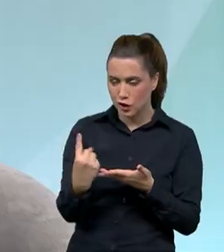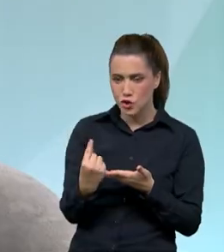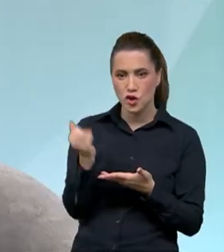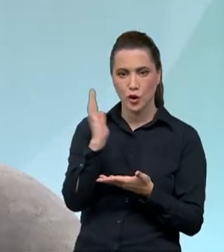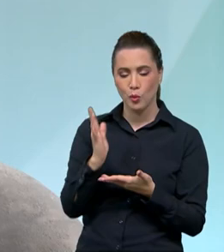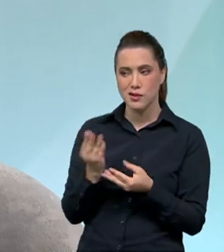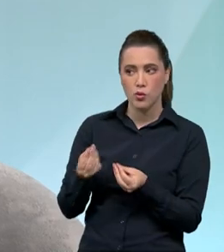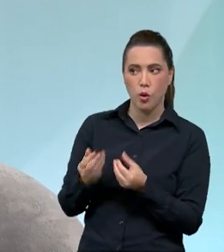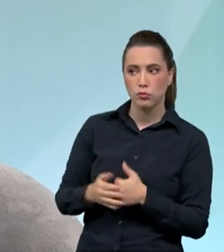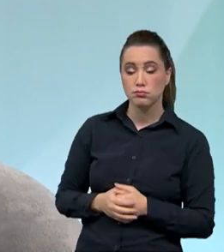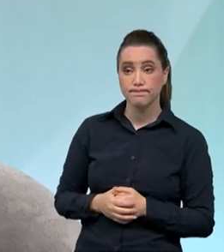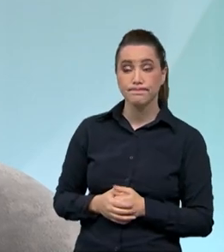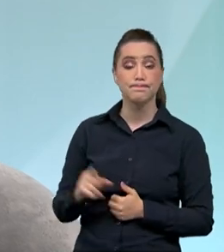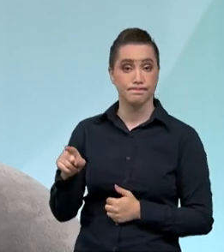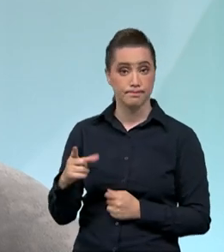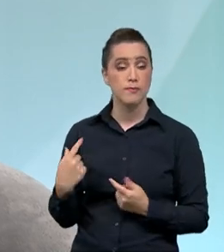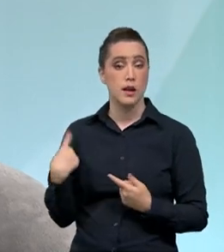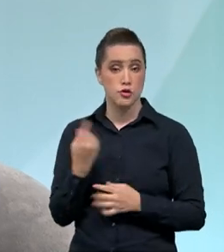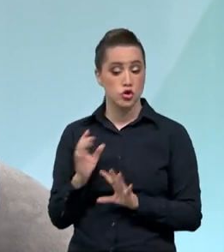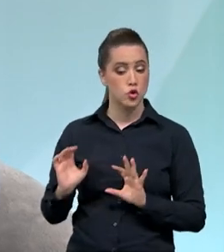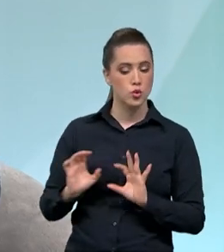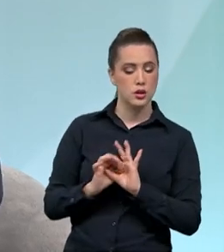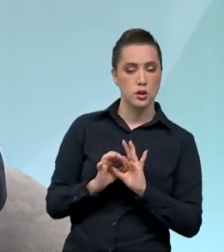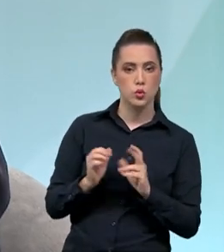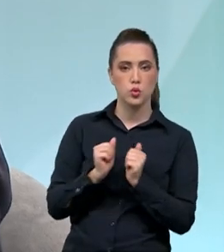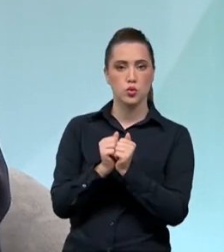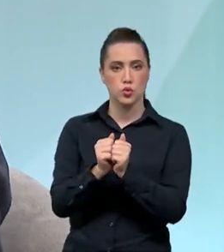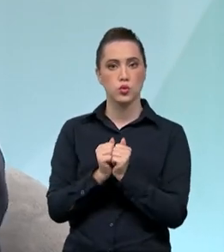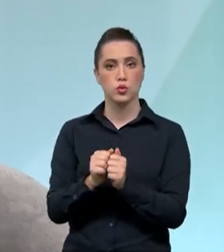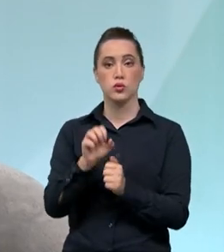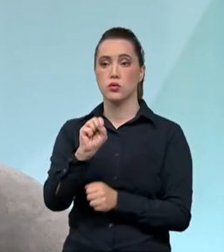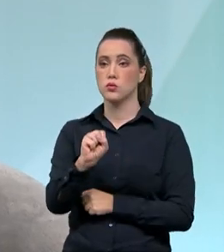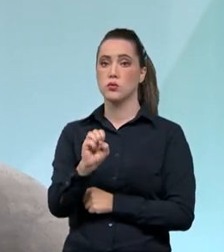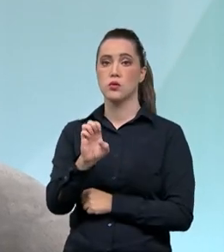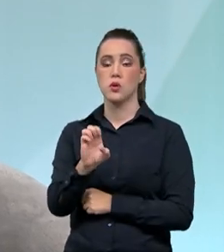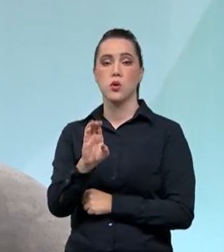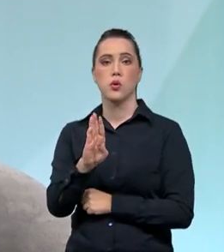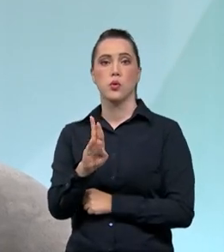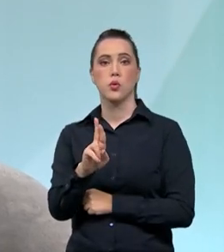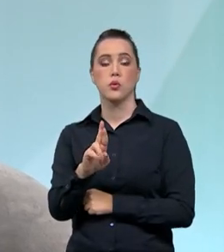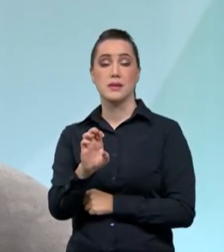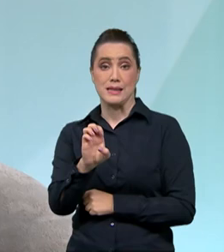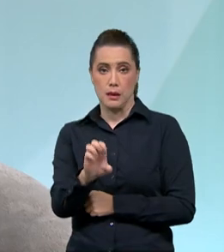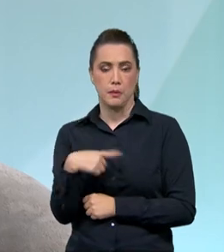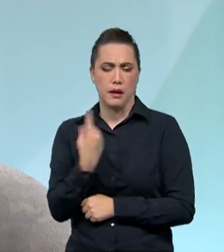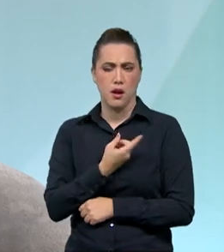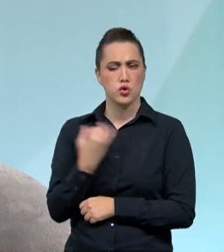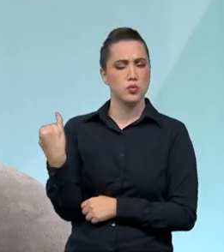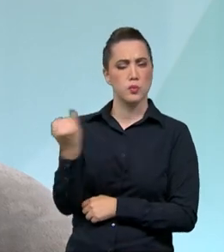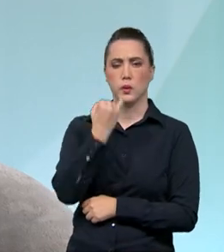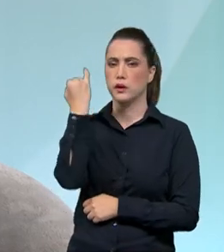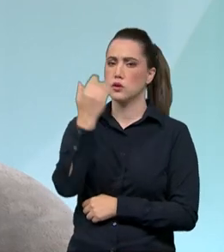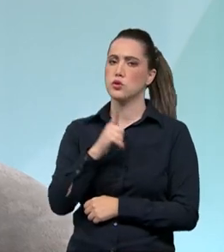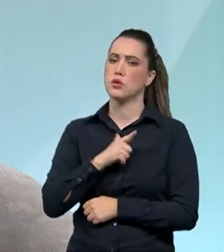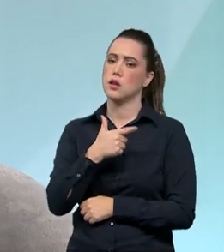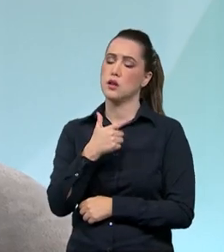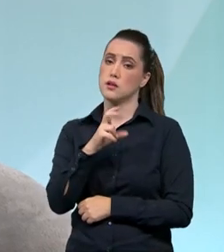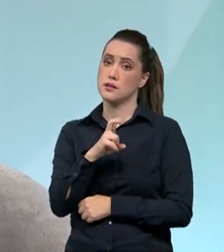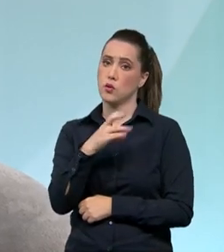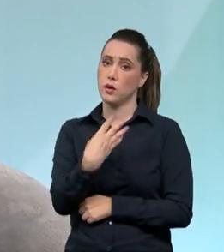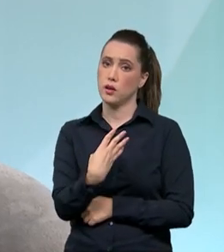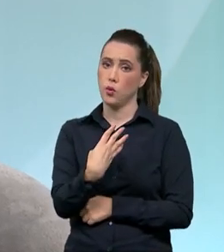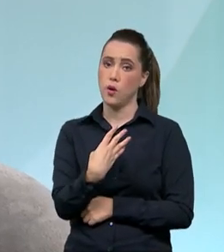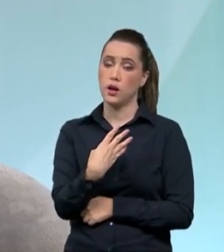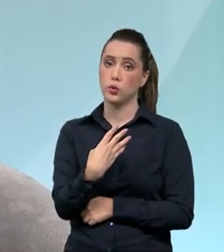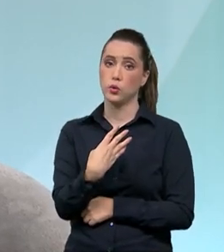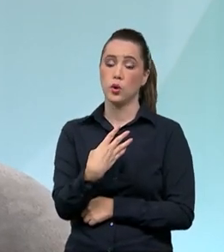Nós temos uma parceria que tem sido muito frutífera com o Sebrae e junto com o Sebrae nós temos 54 workshops para